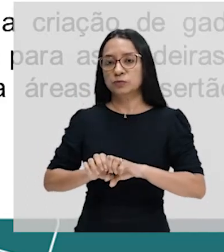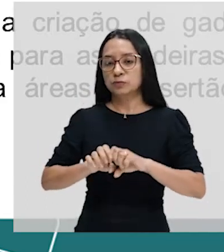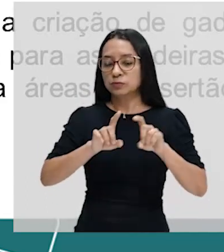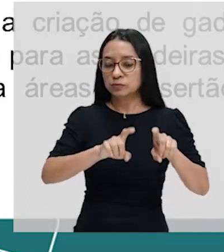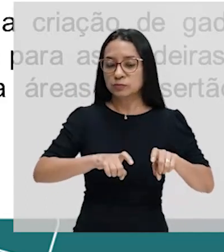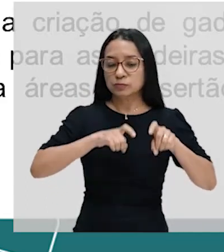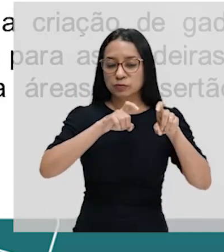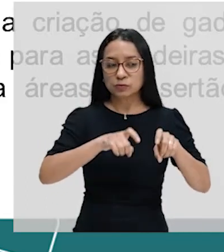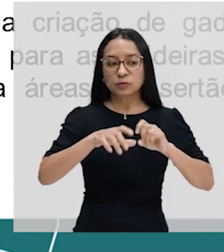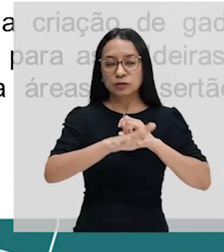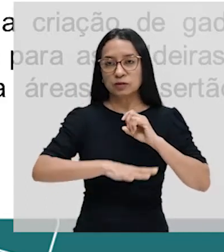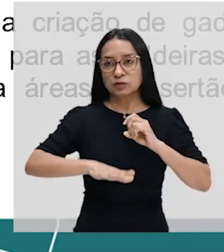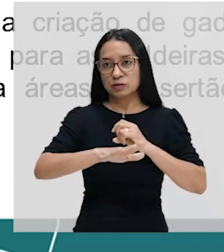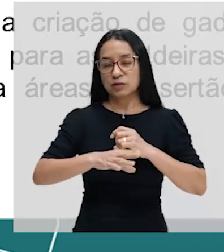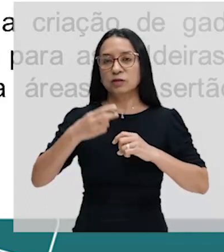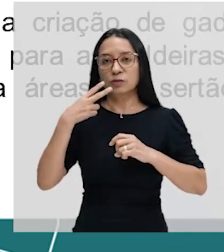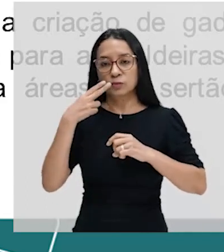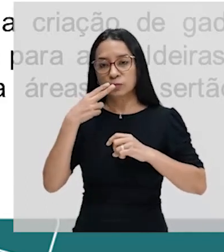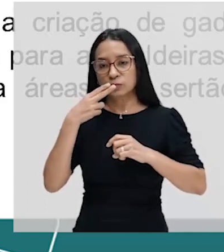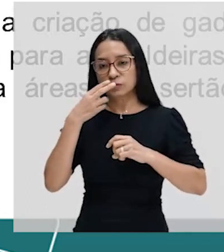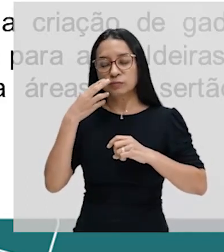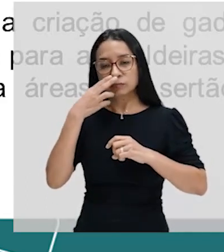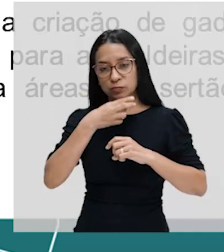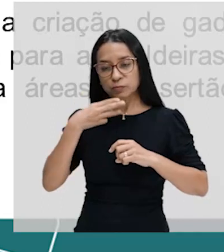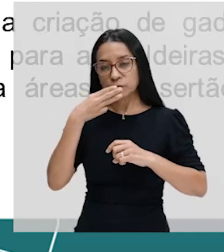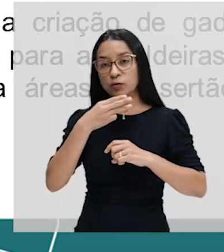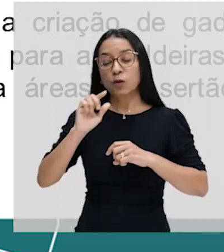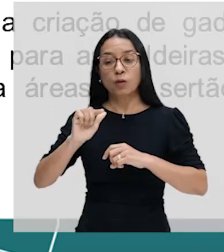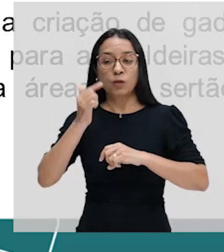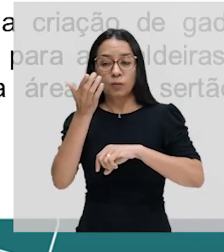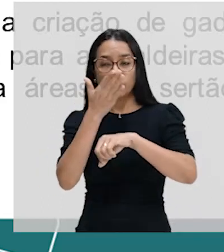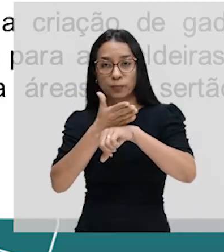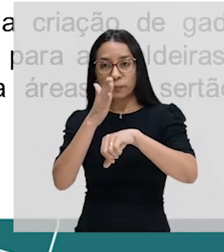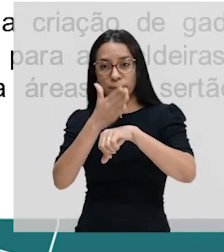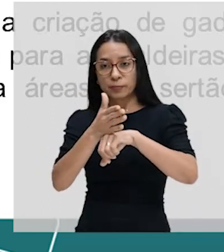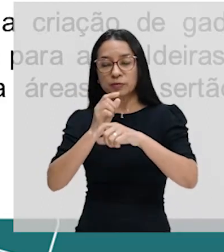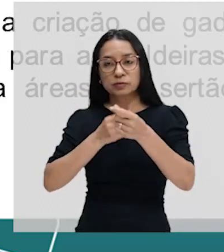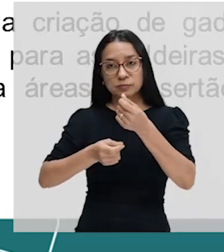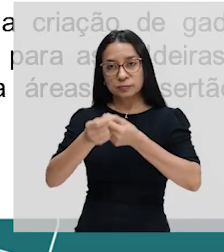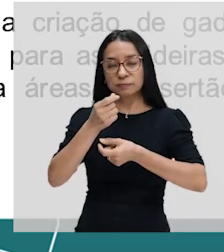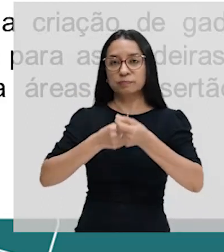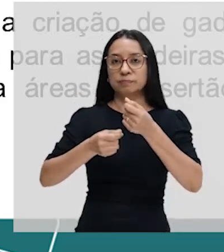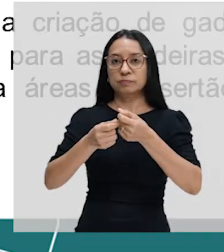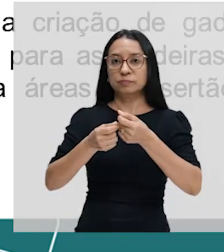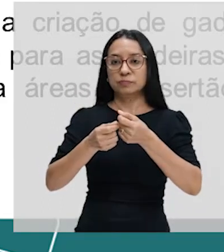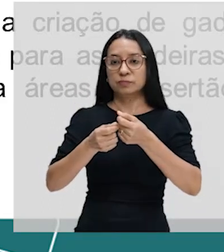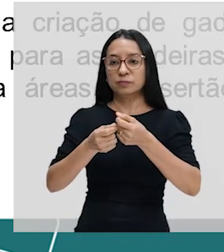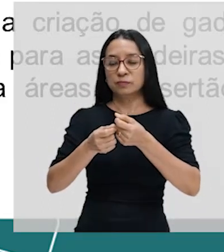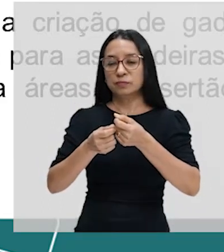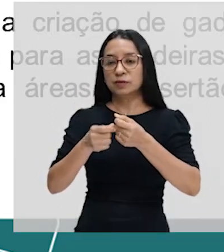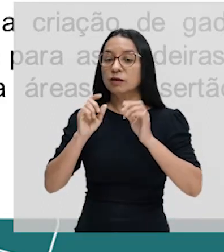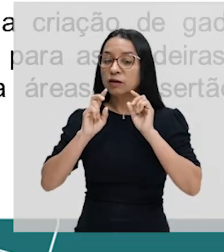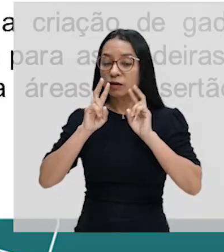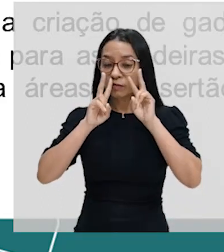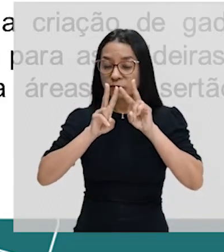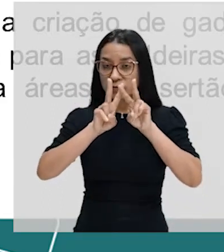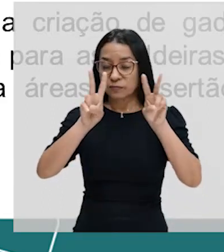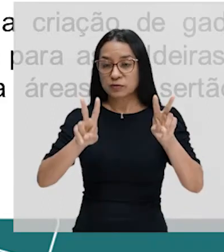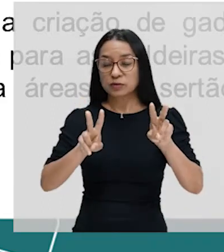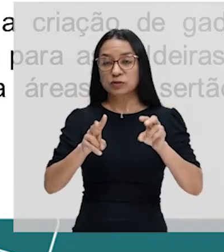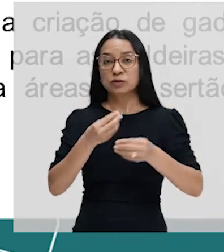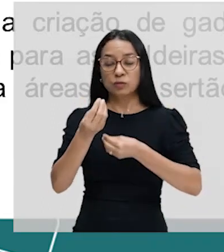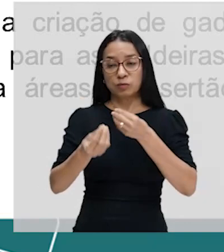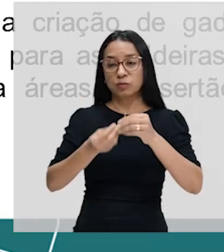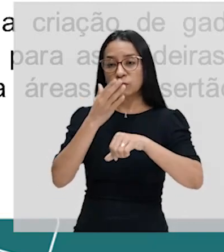engenho a presença de outras atividades econômicas, consideradas como atividades complementares,